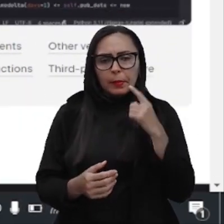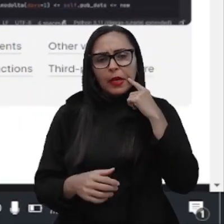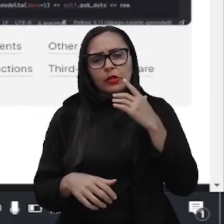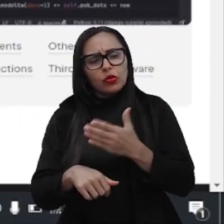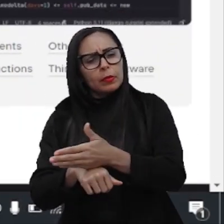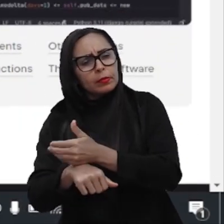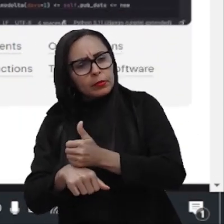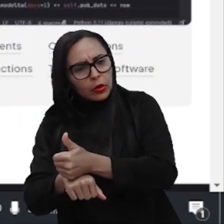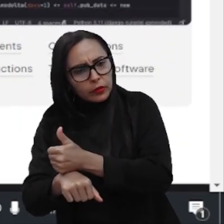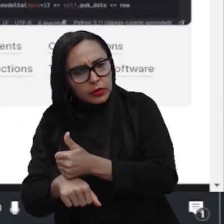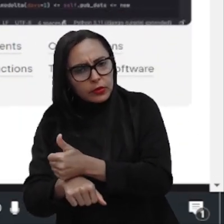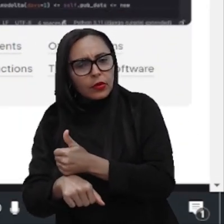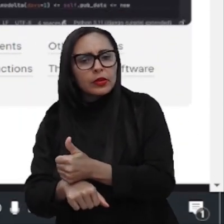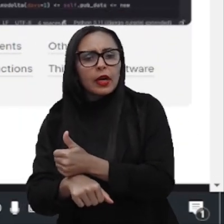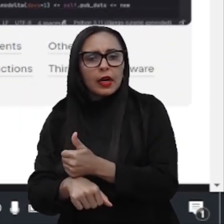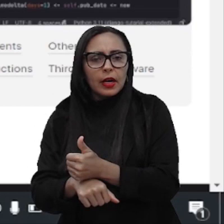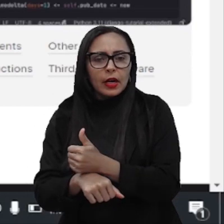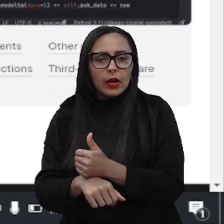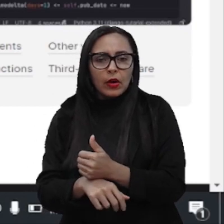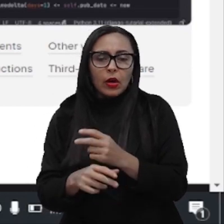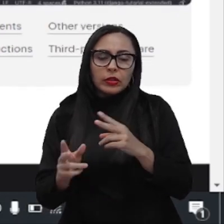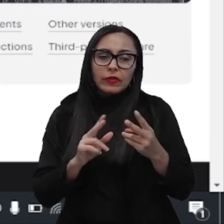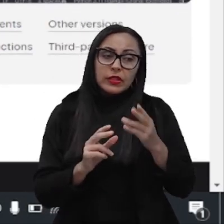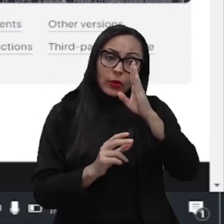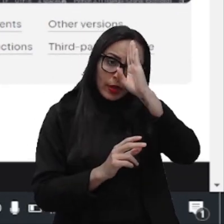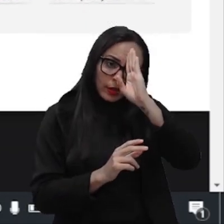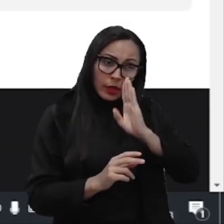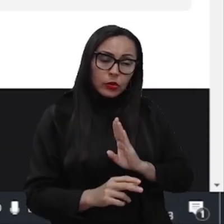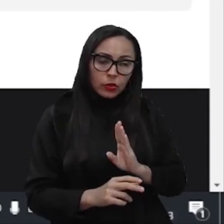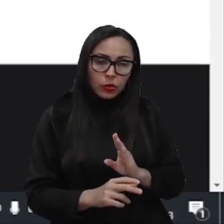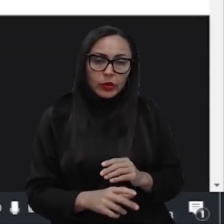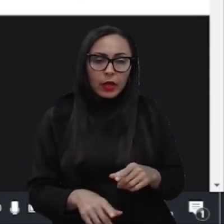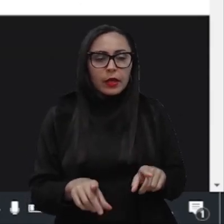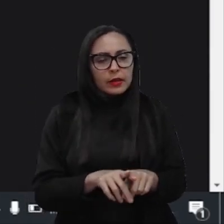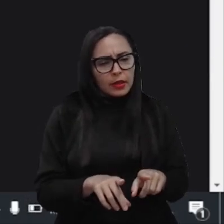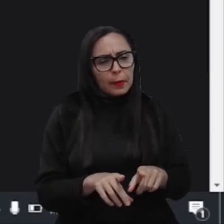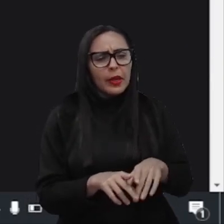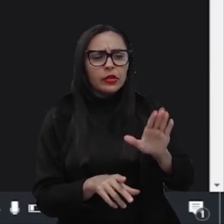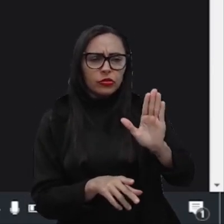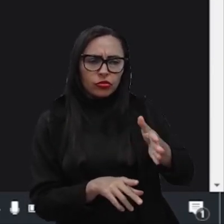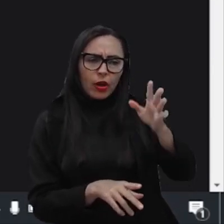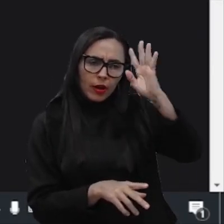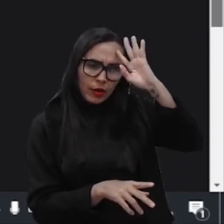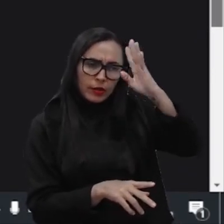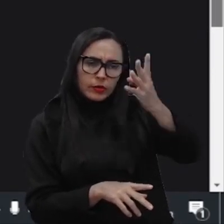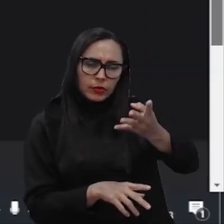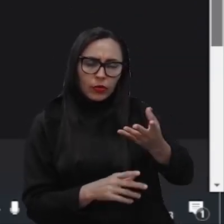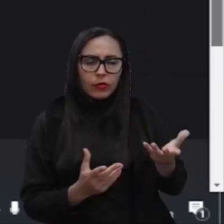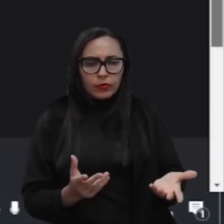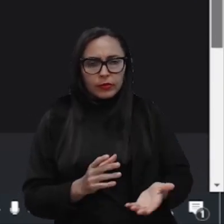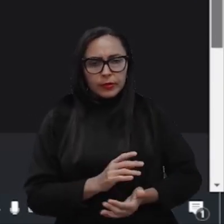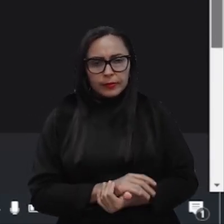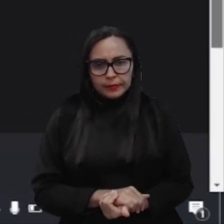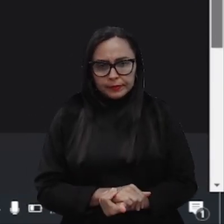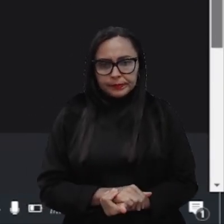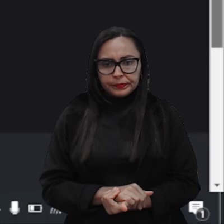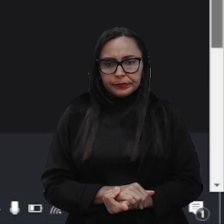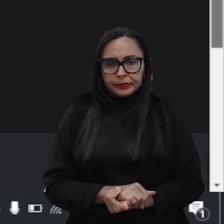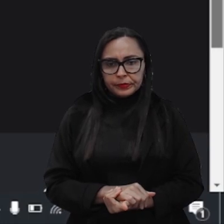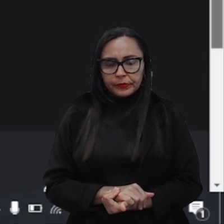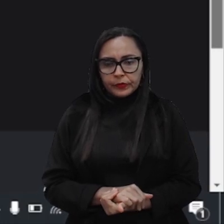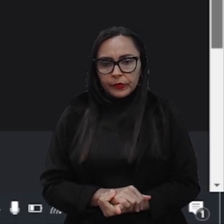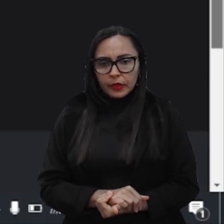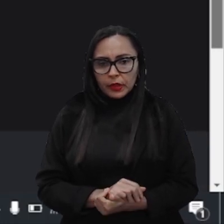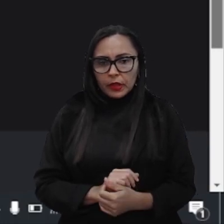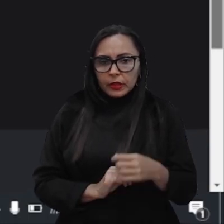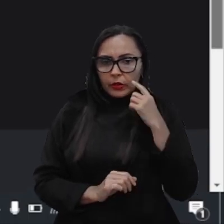outra versão, né, gratuita, ela também já resolve tranquilamente, tá ok, gente? Então, eu baixei a outra só pra testar, mas